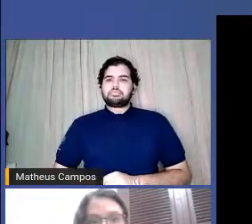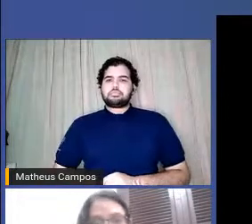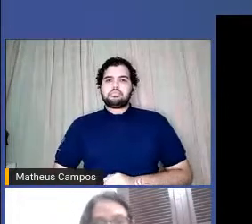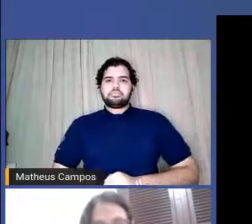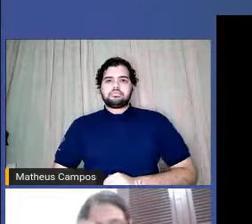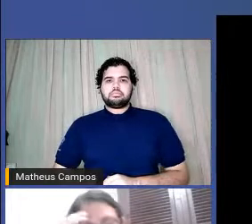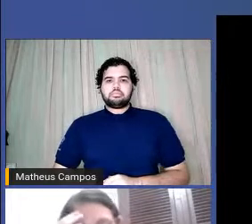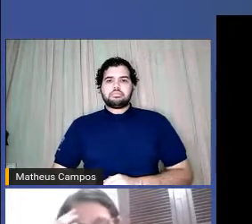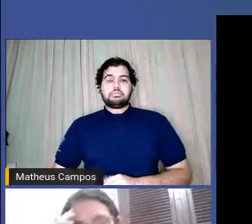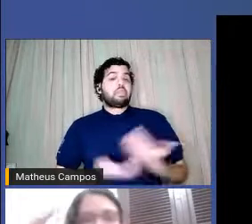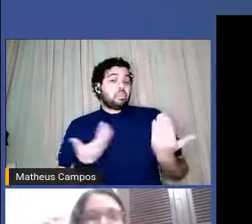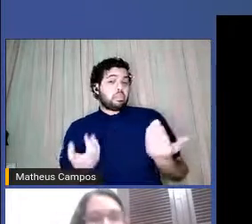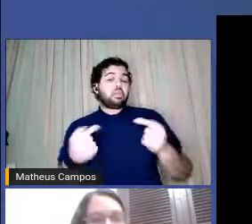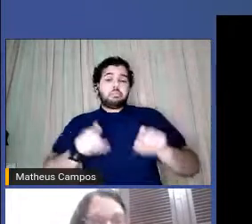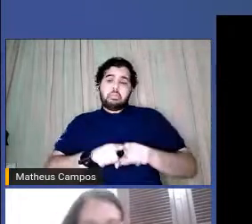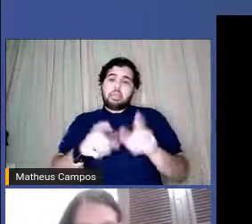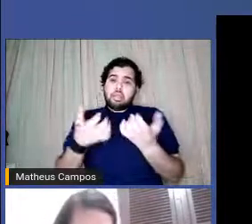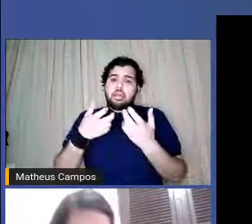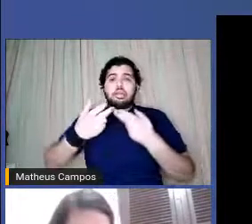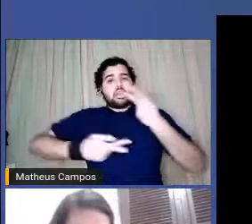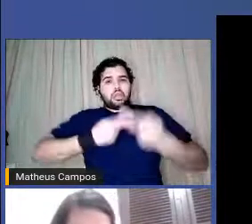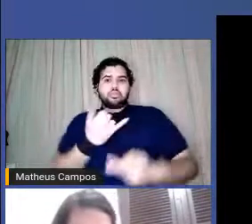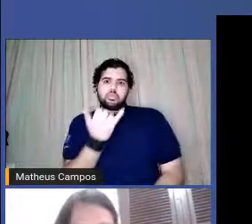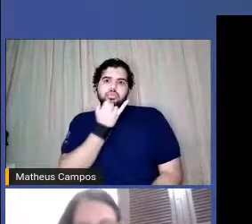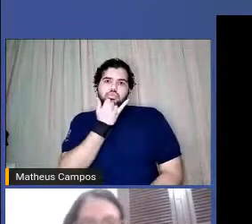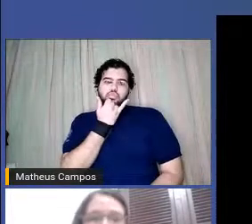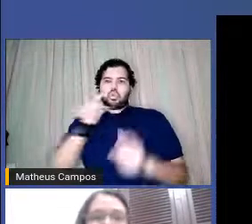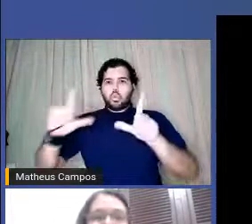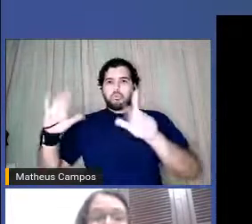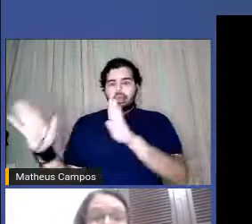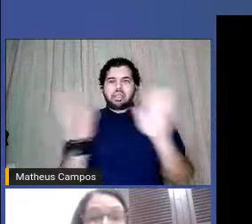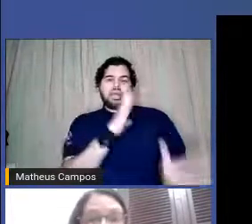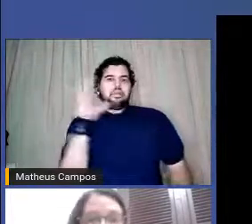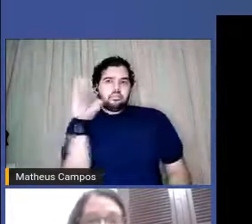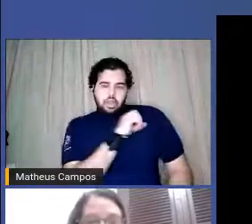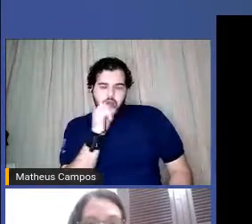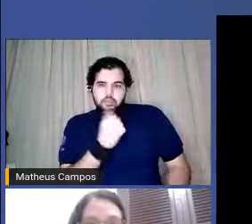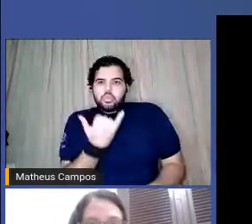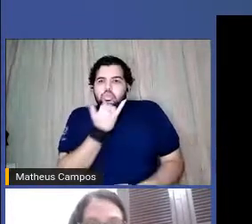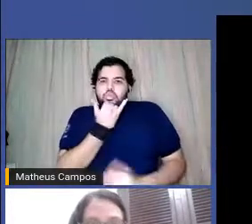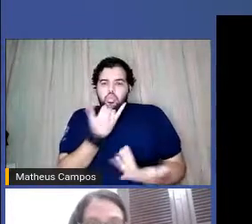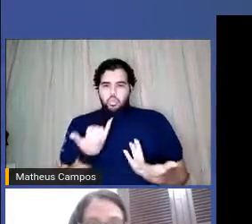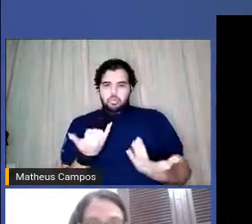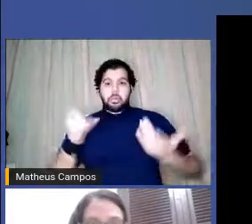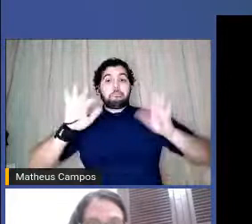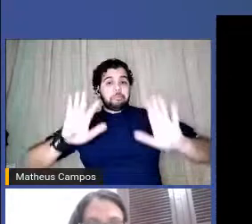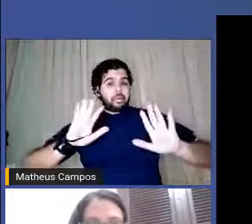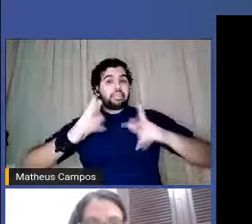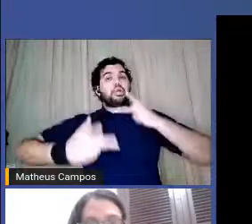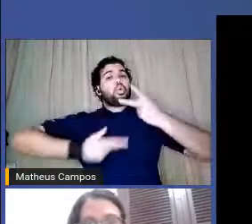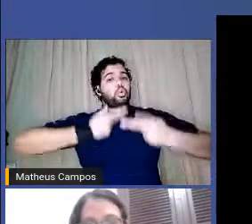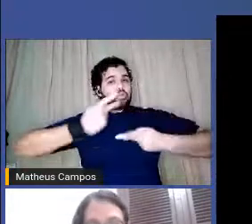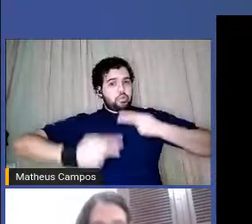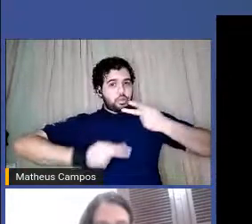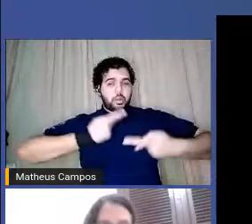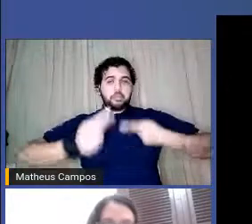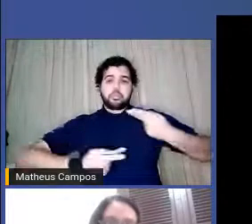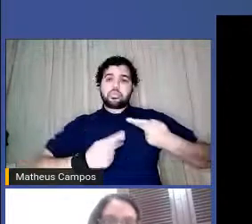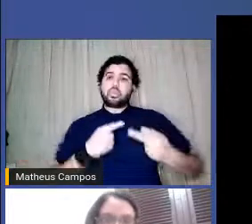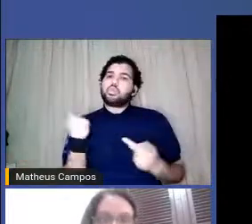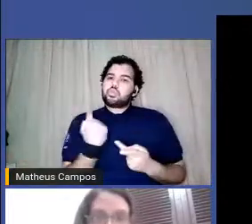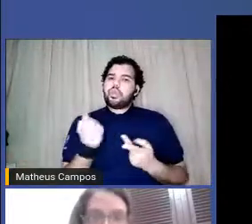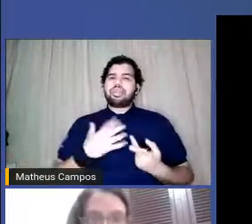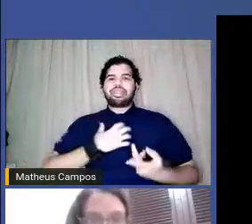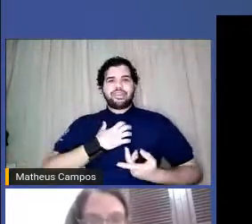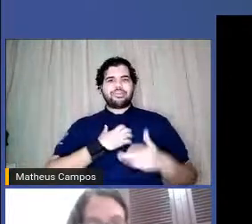E eu queria dizer também, ai, gente, desculpa, eu passei o slide rápido. Mas eu queria dizer que a gente ficou muito feliz